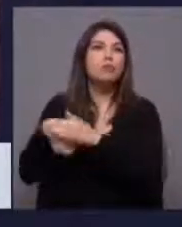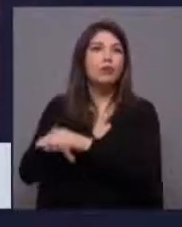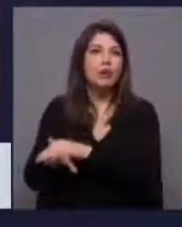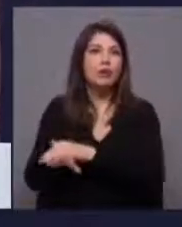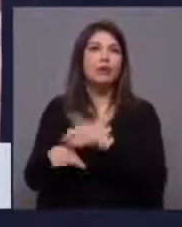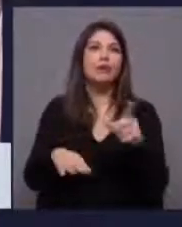é que se faz.